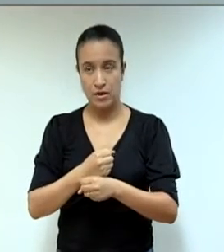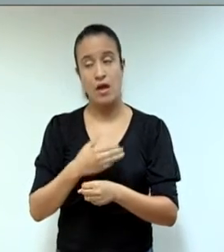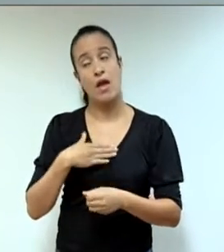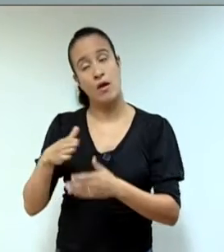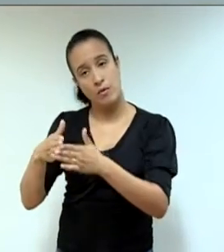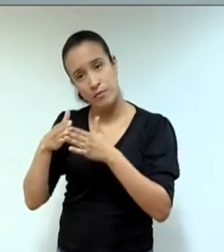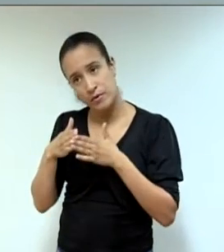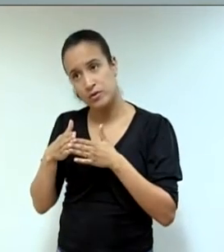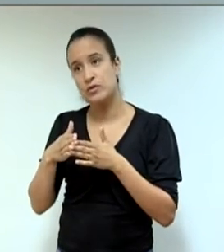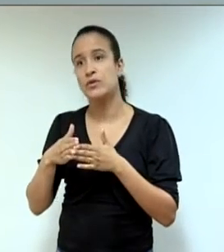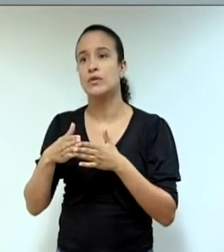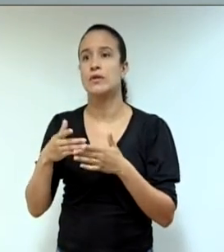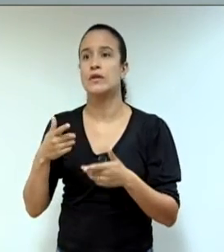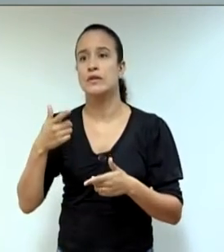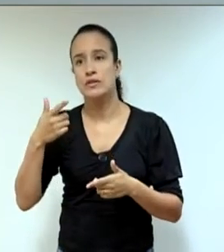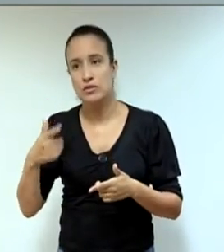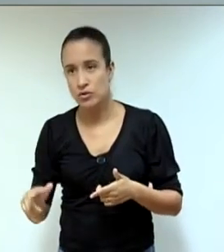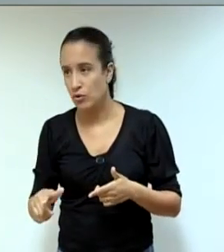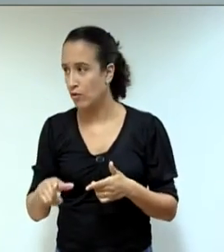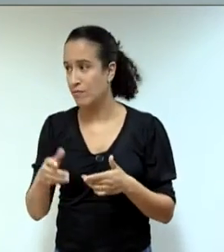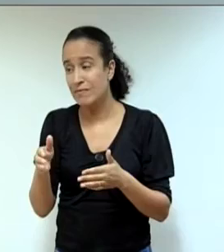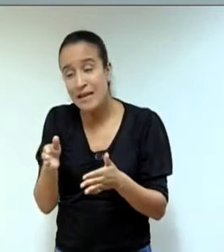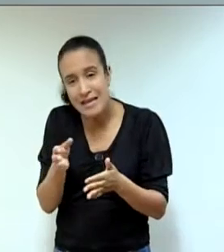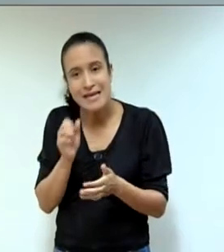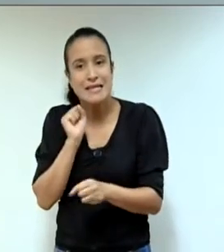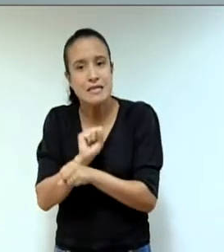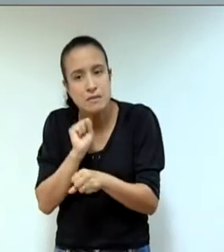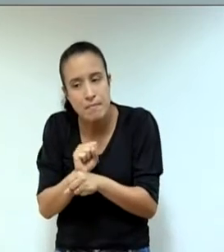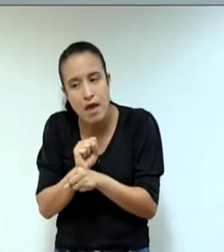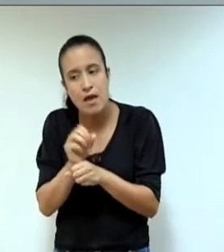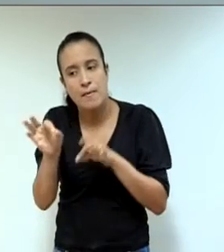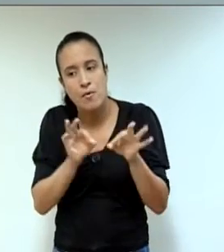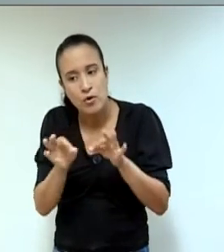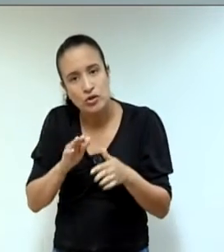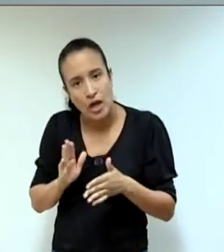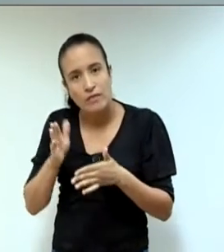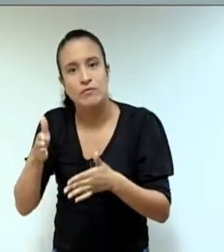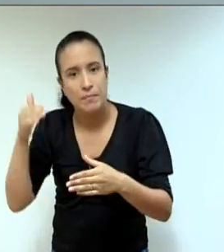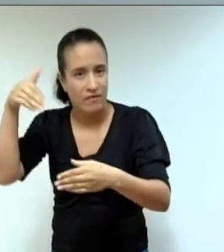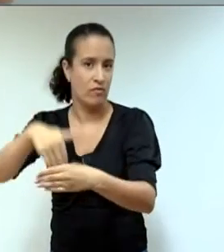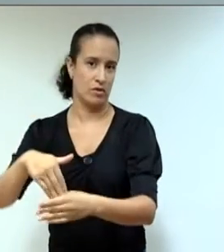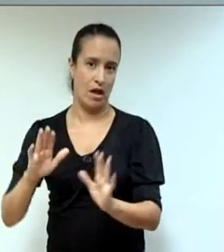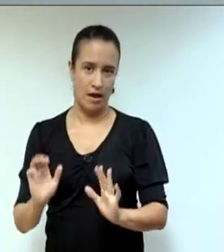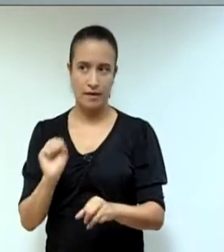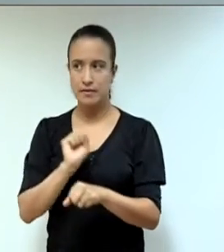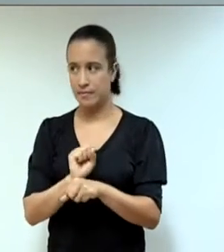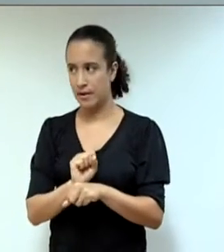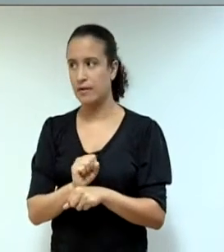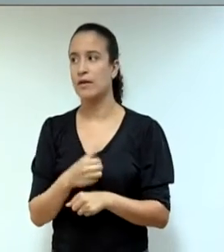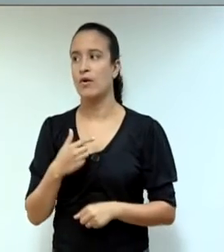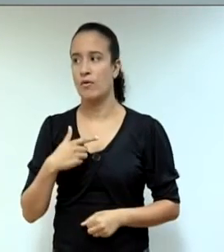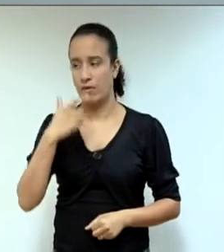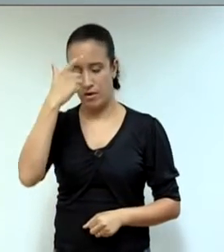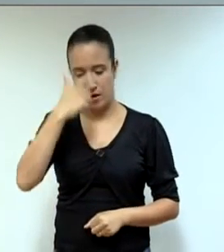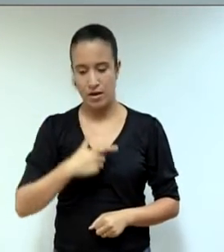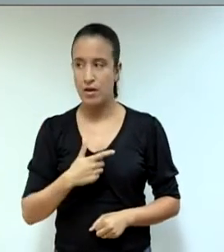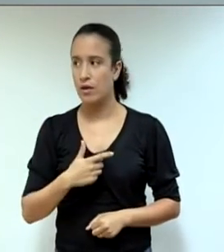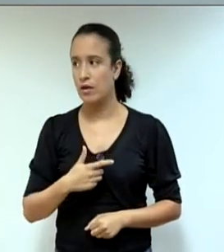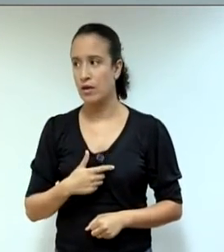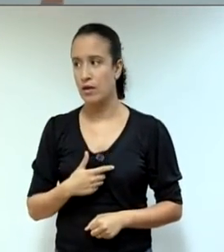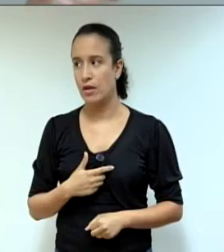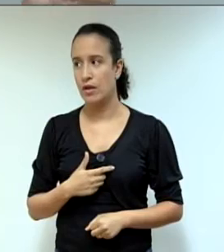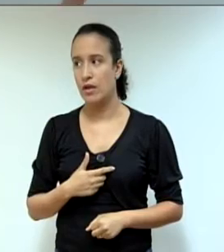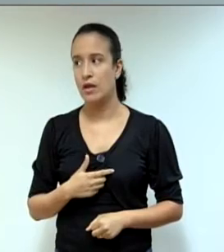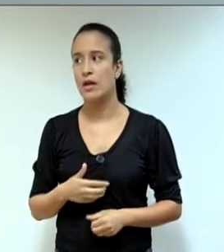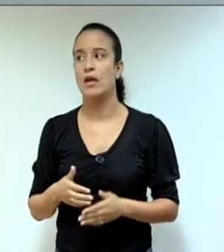pedido de vista, segurando e não liberando o projeto, e diante da minha, mantendo o mesmo caminho